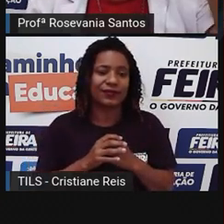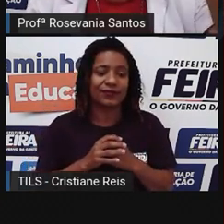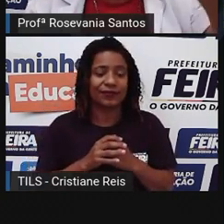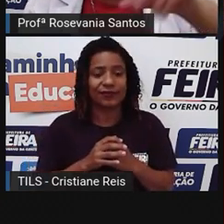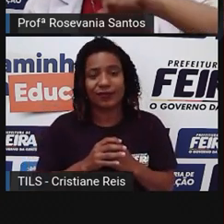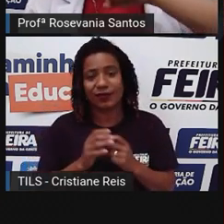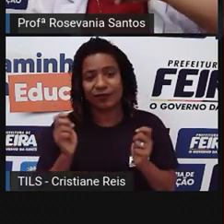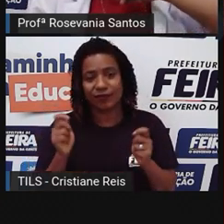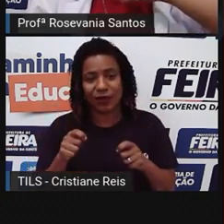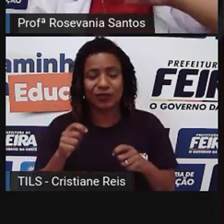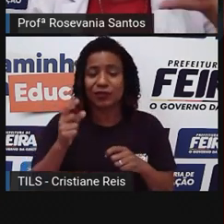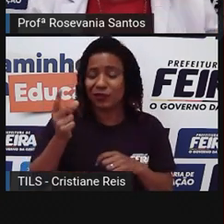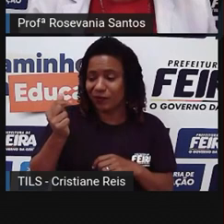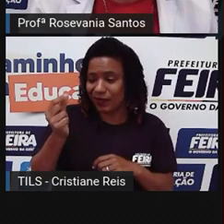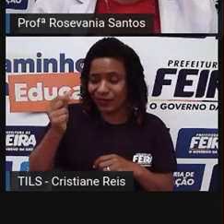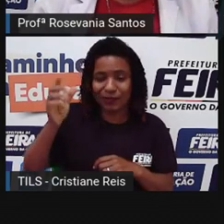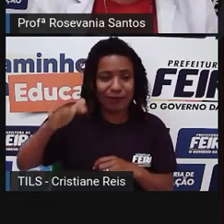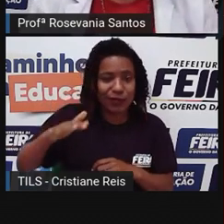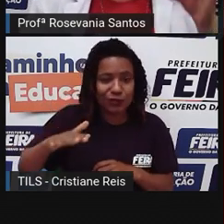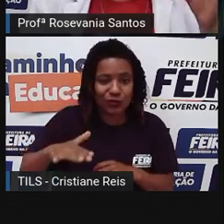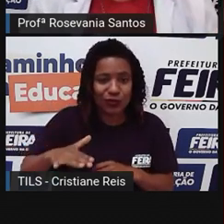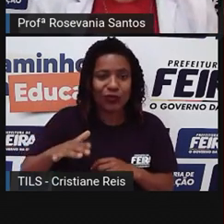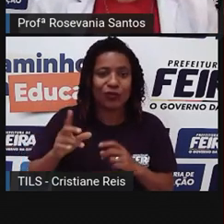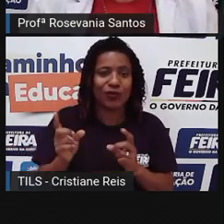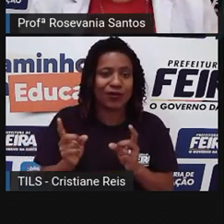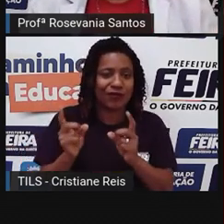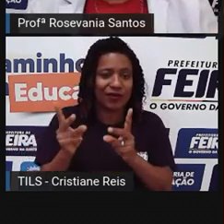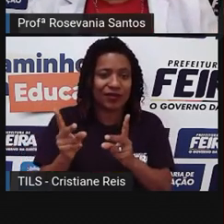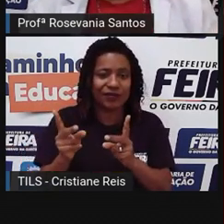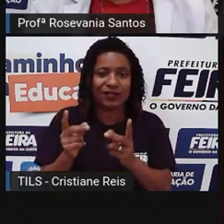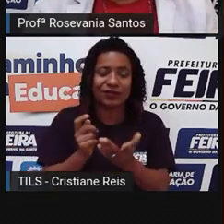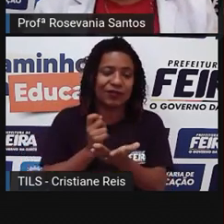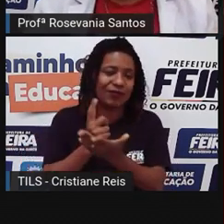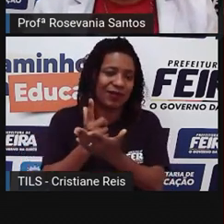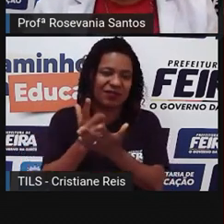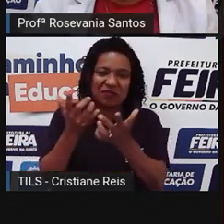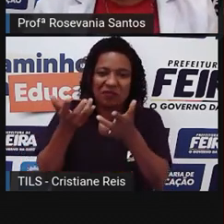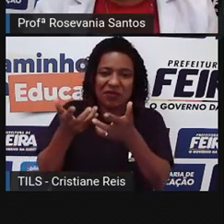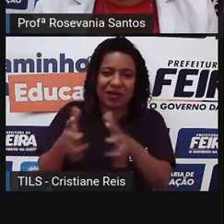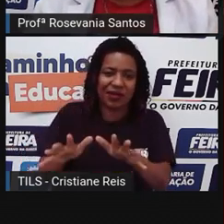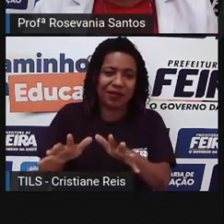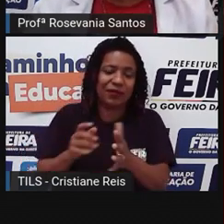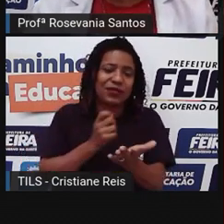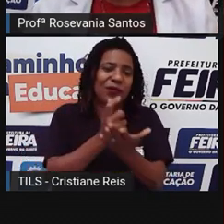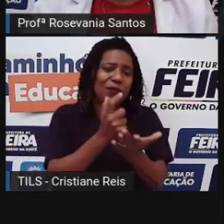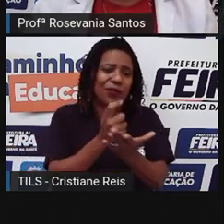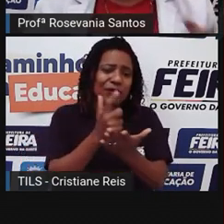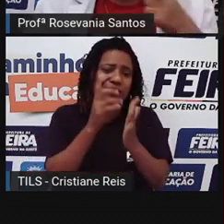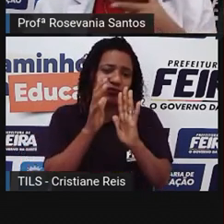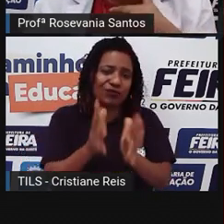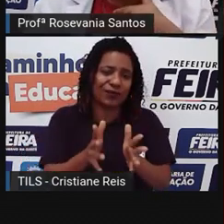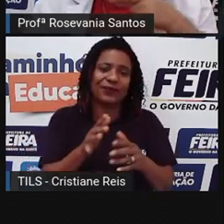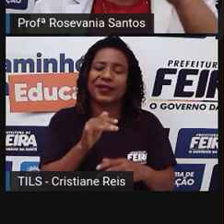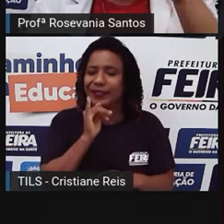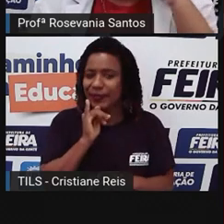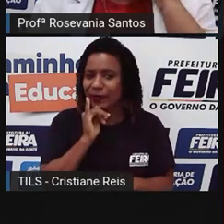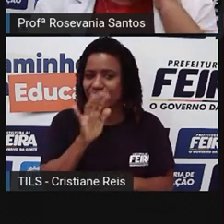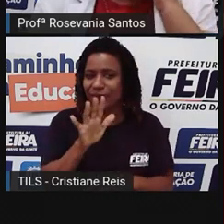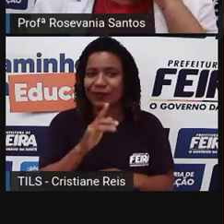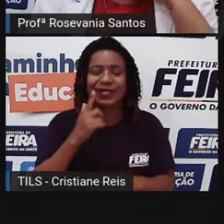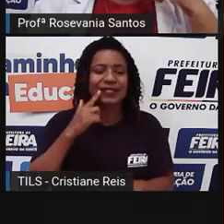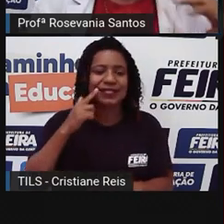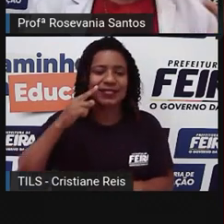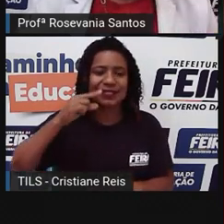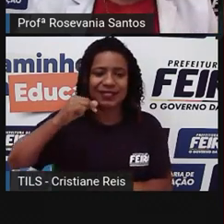que baixa o preço, que faça o que for lá, você não vai consumir ele mais do que o que você já consumia antes. Quer ver um exemplo dele? O